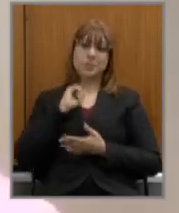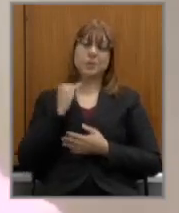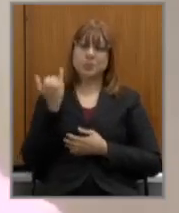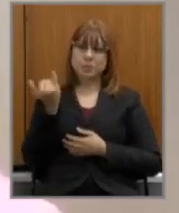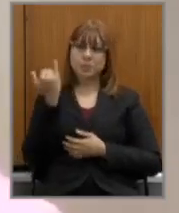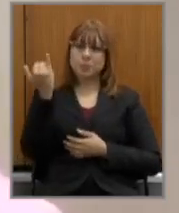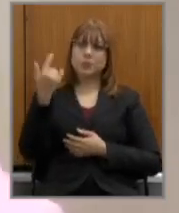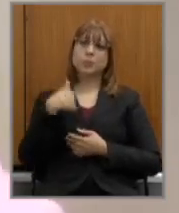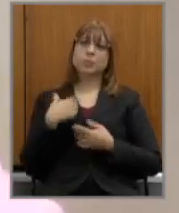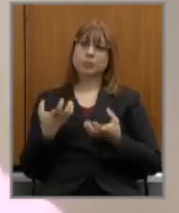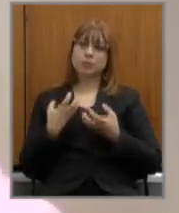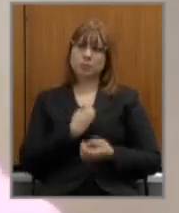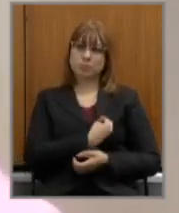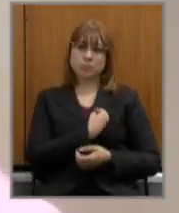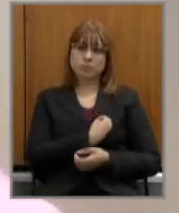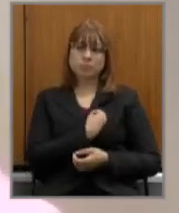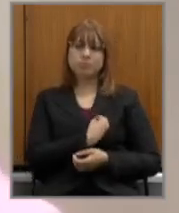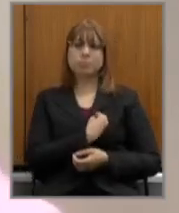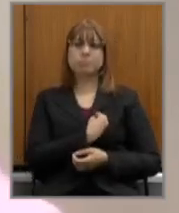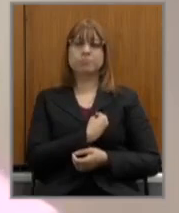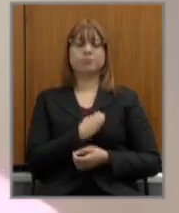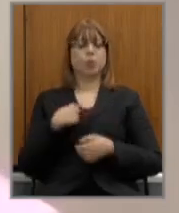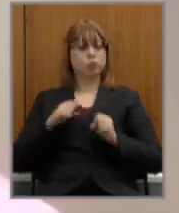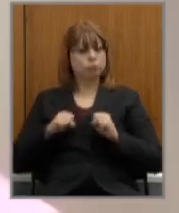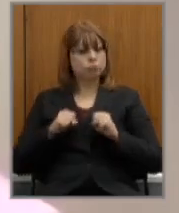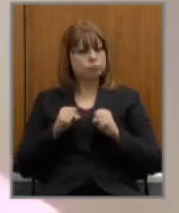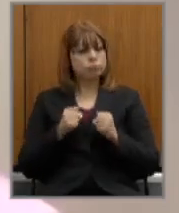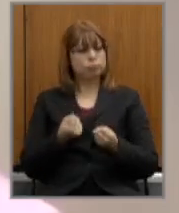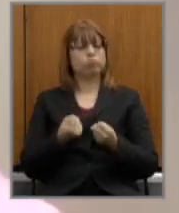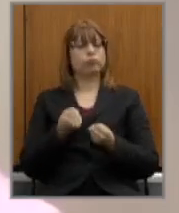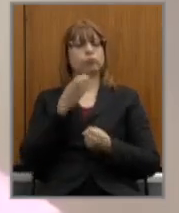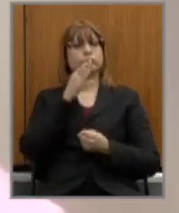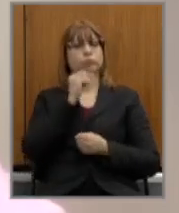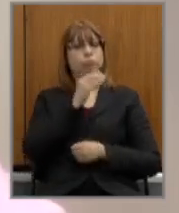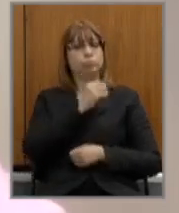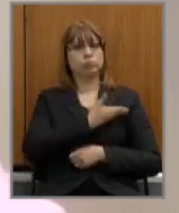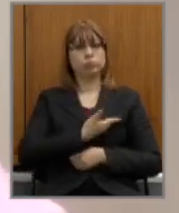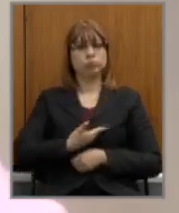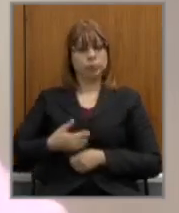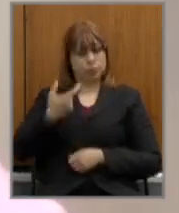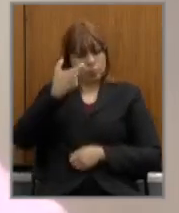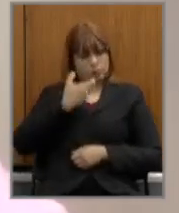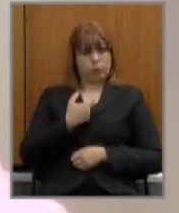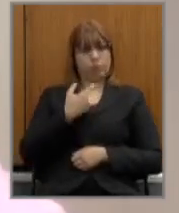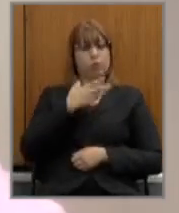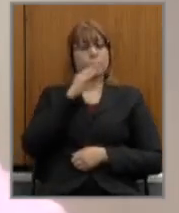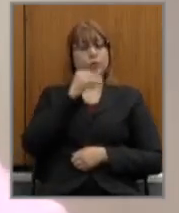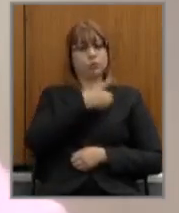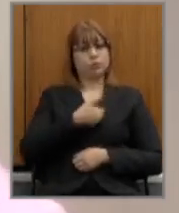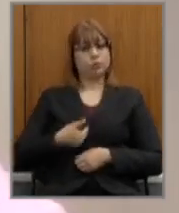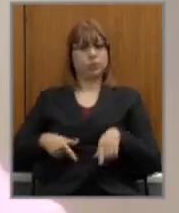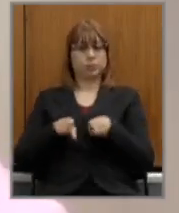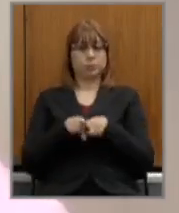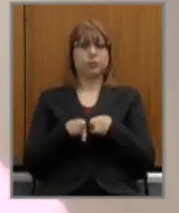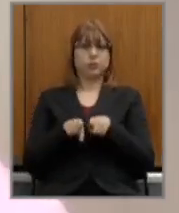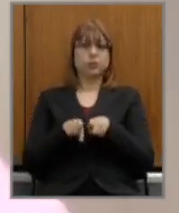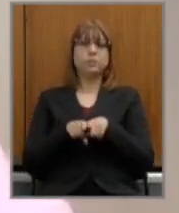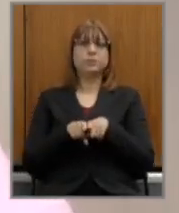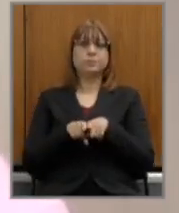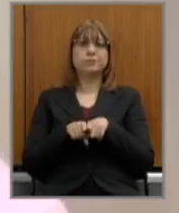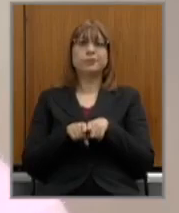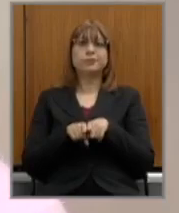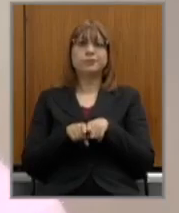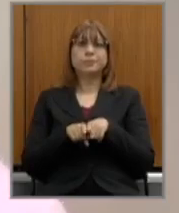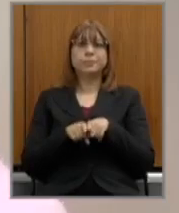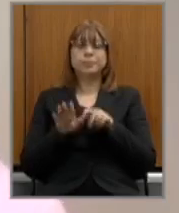participar ter vendo servidores faço isso com muita garra porque sou servidora também sabe mas